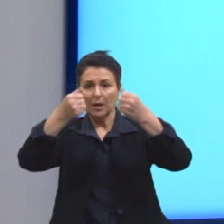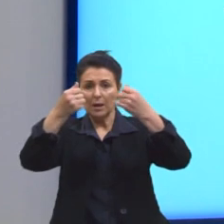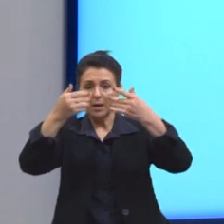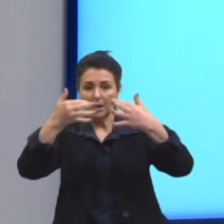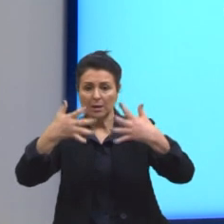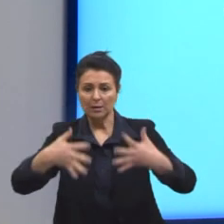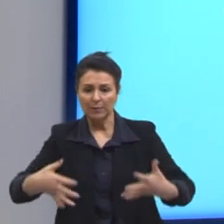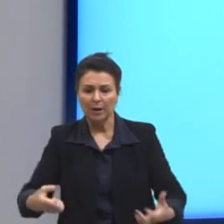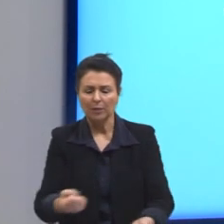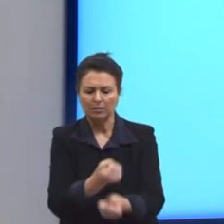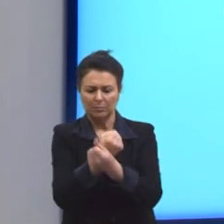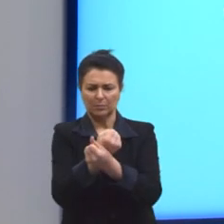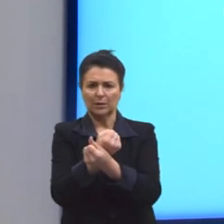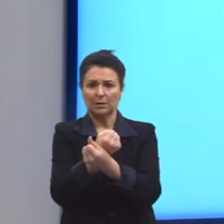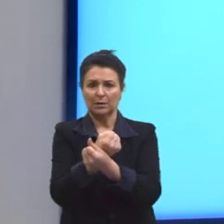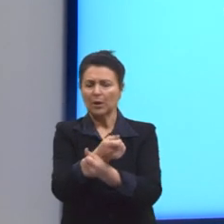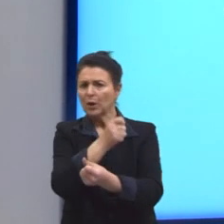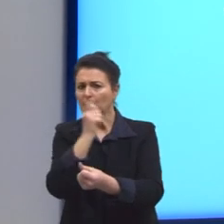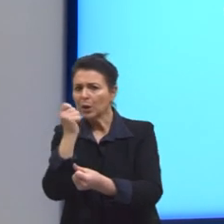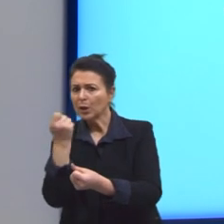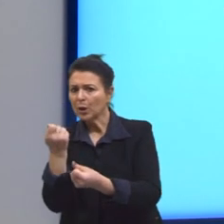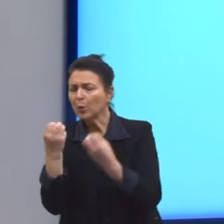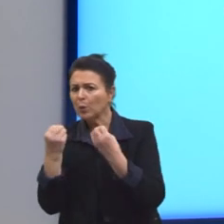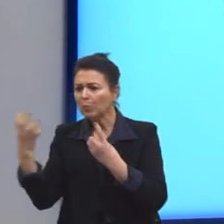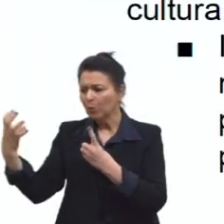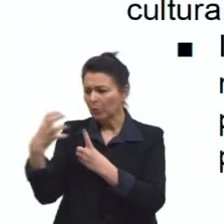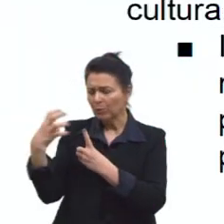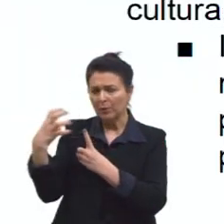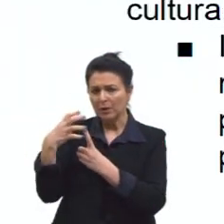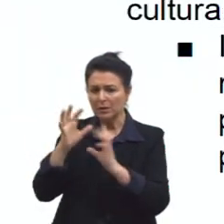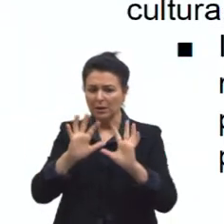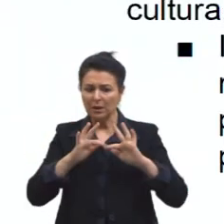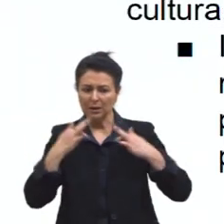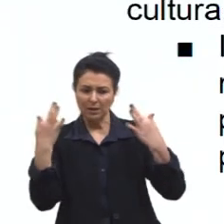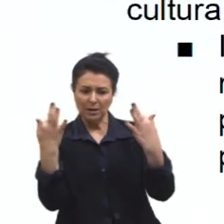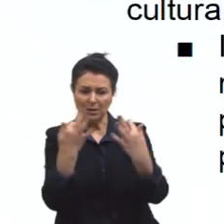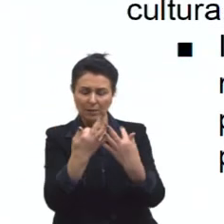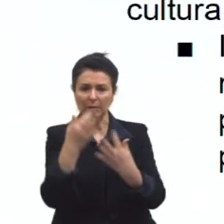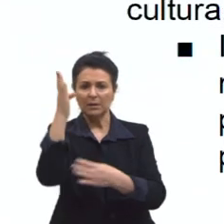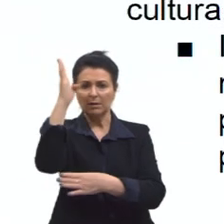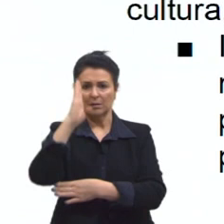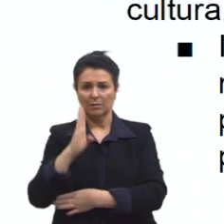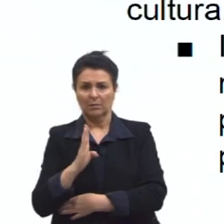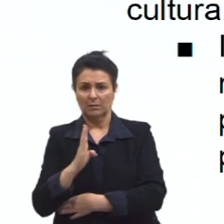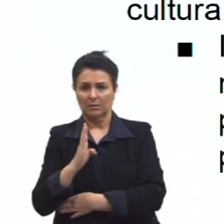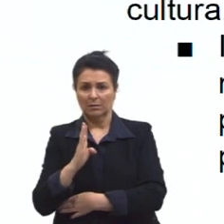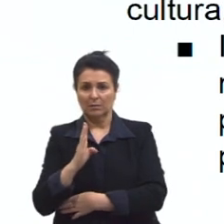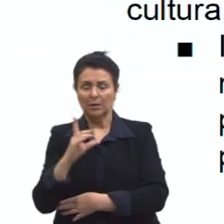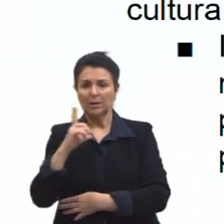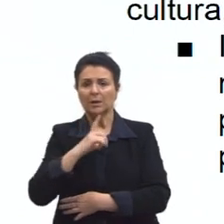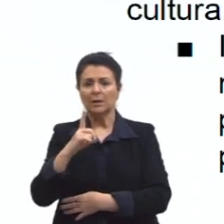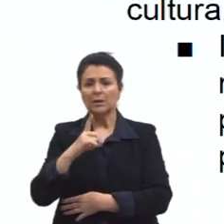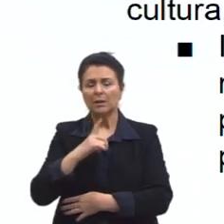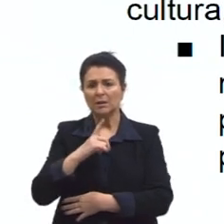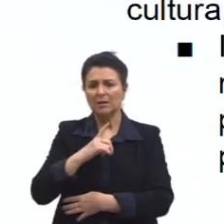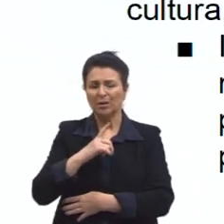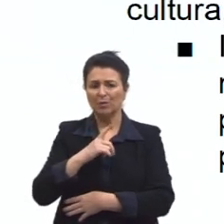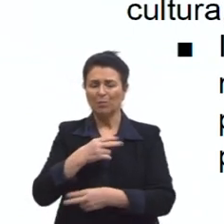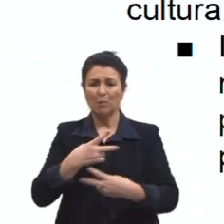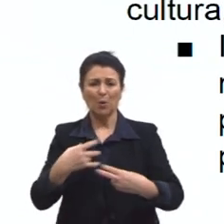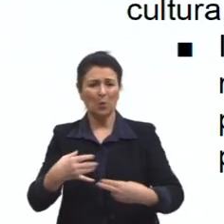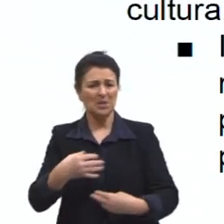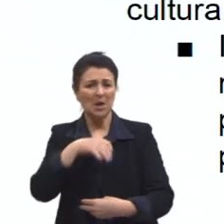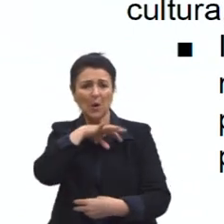e sobre como isso influenciou a formação das famílias brasileiras. E tem um lado bem negativo